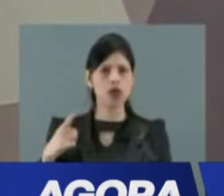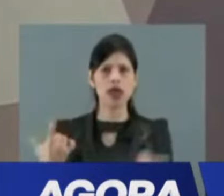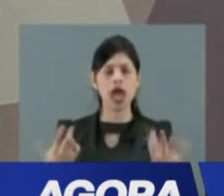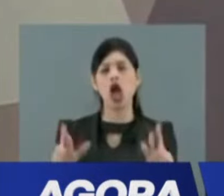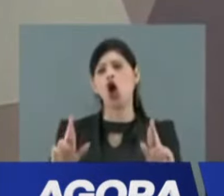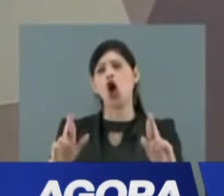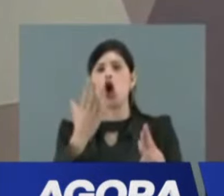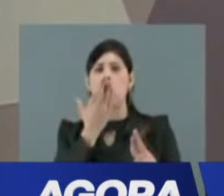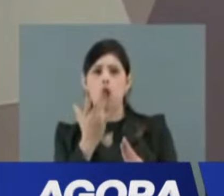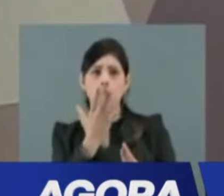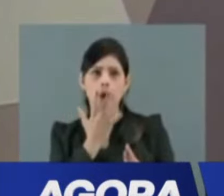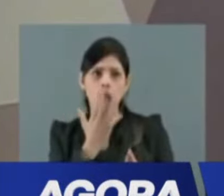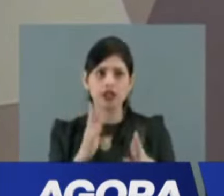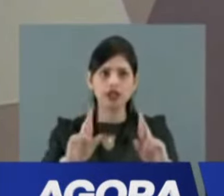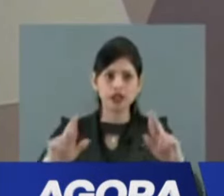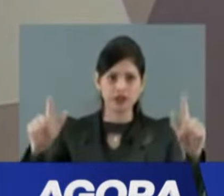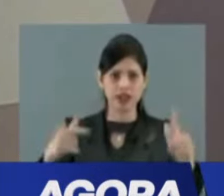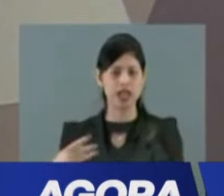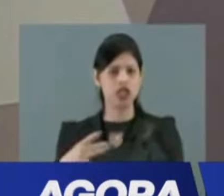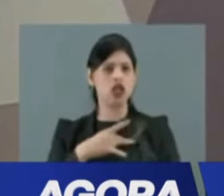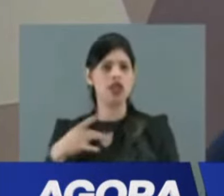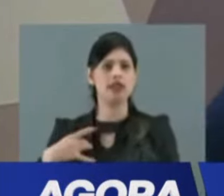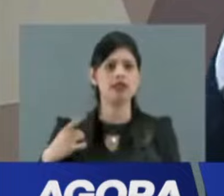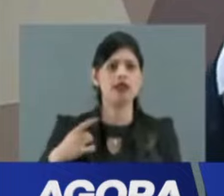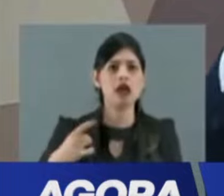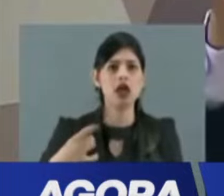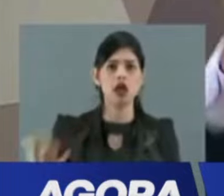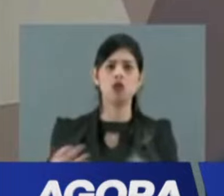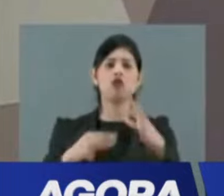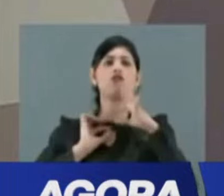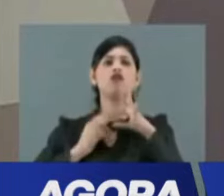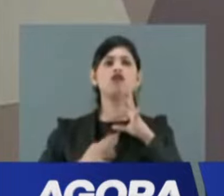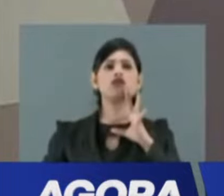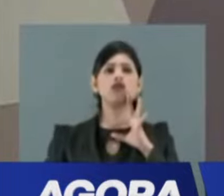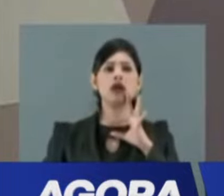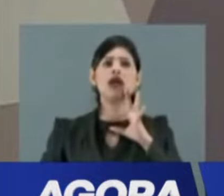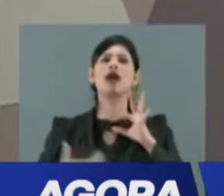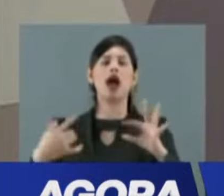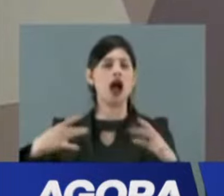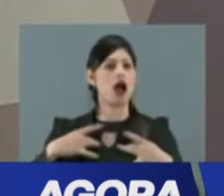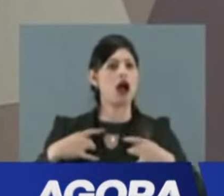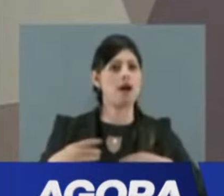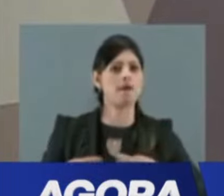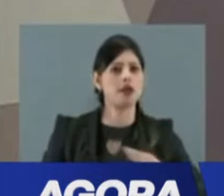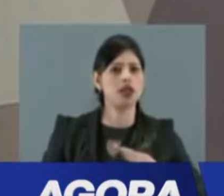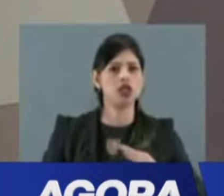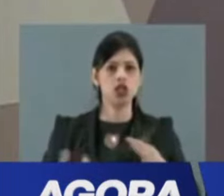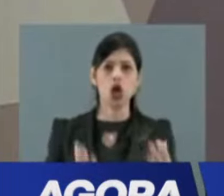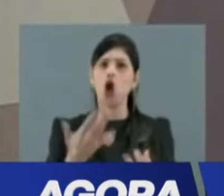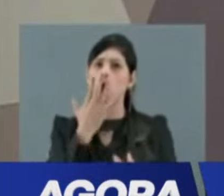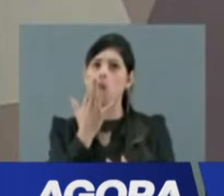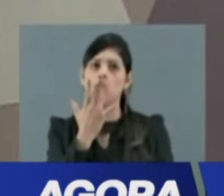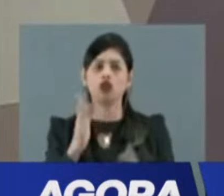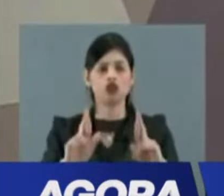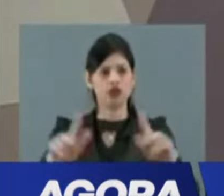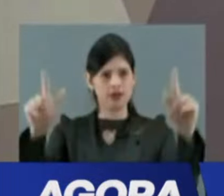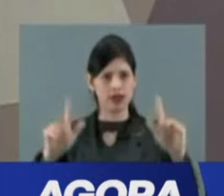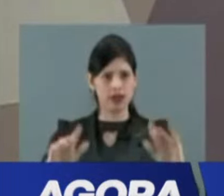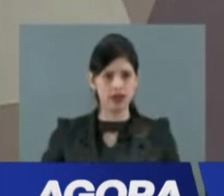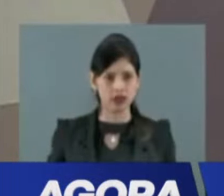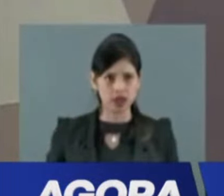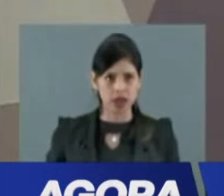Quando temos campanhas eleitorais, vestimos camisas de diferentes cores. No Supremo isso não acontece.